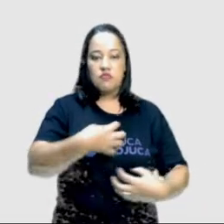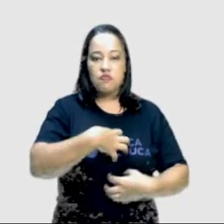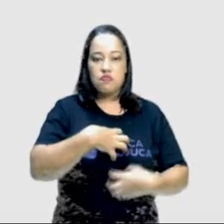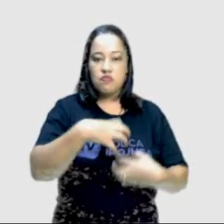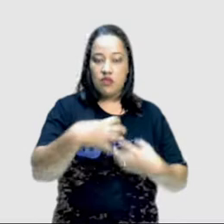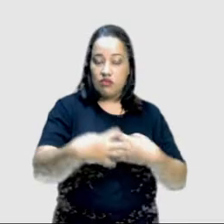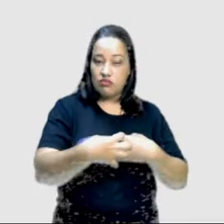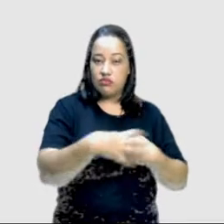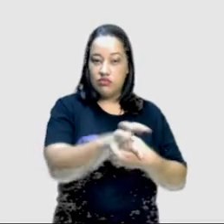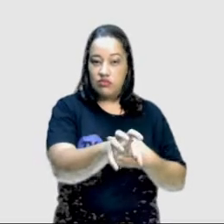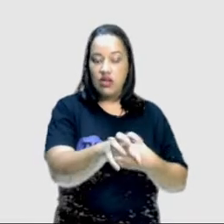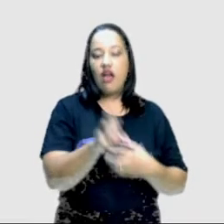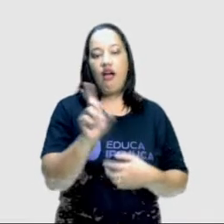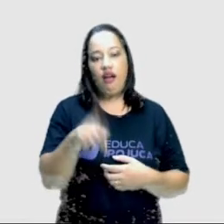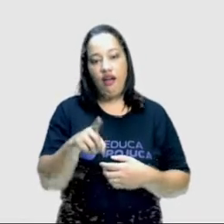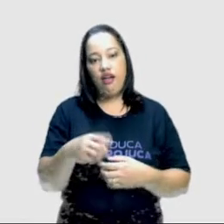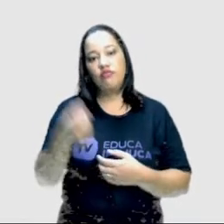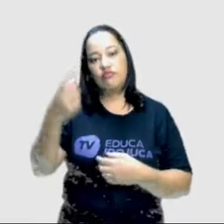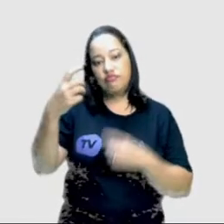campanha.